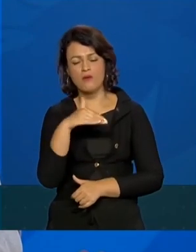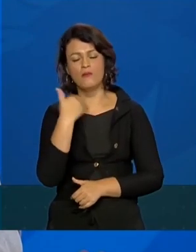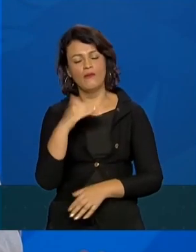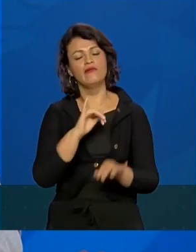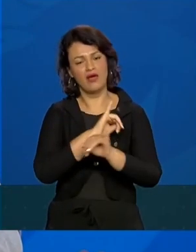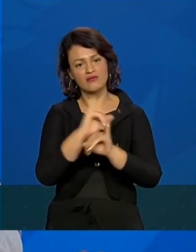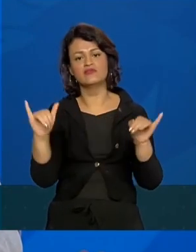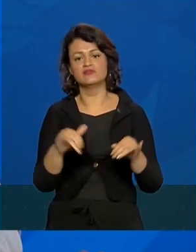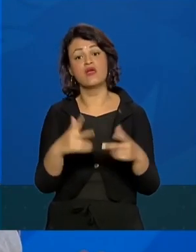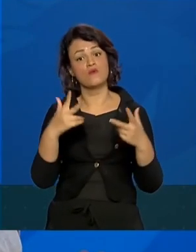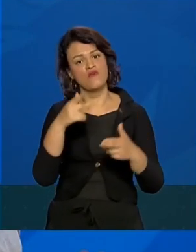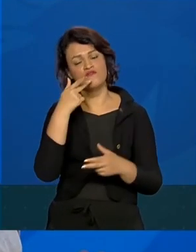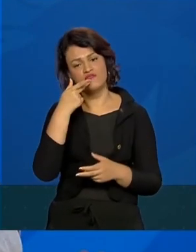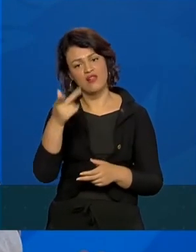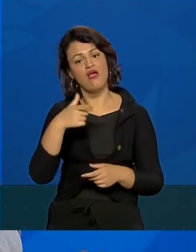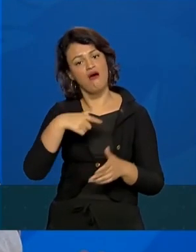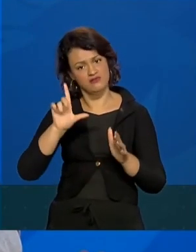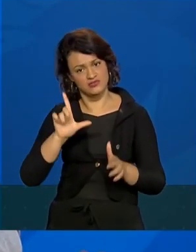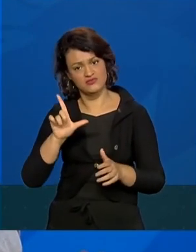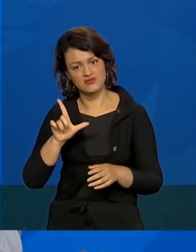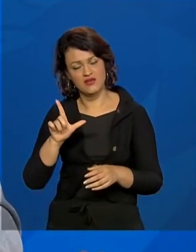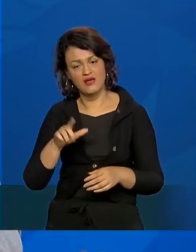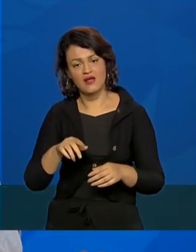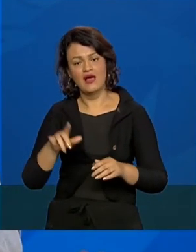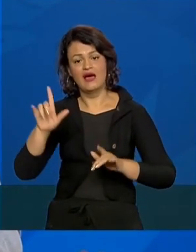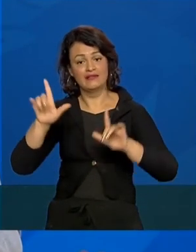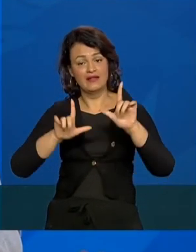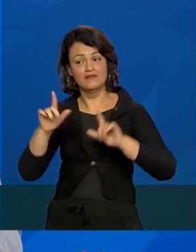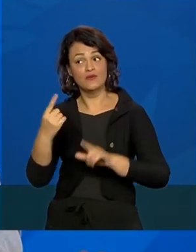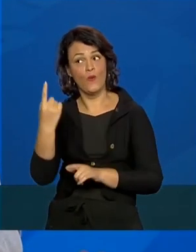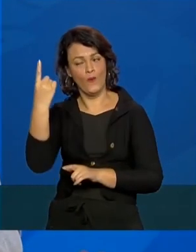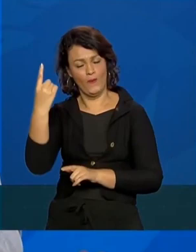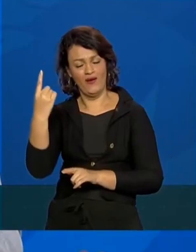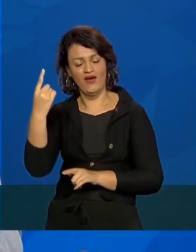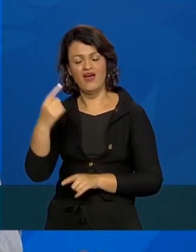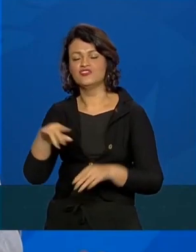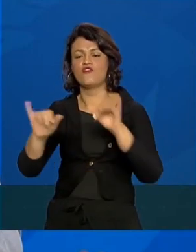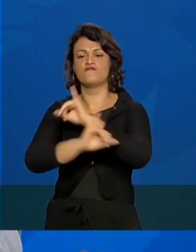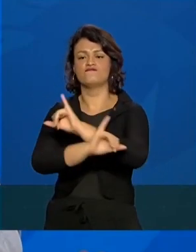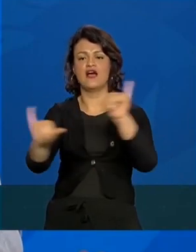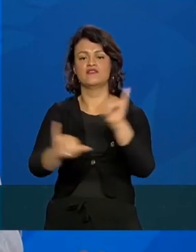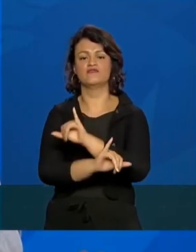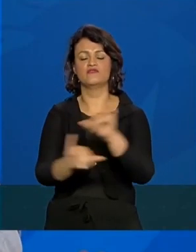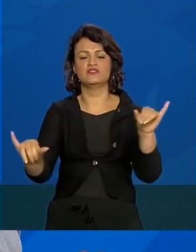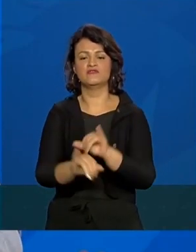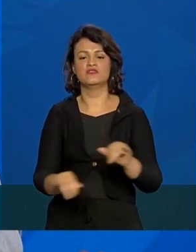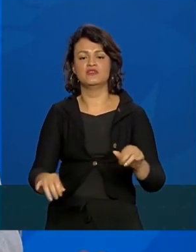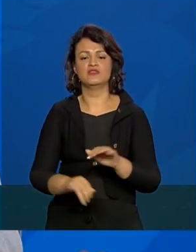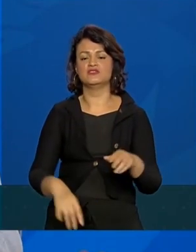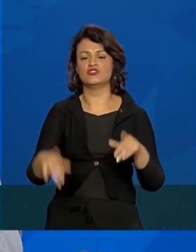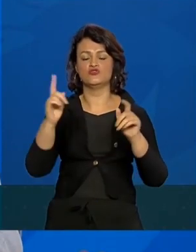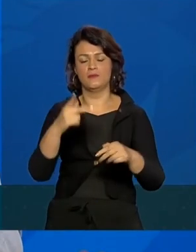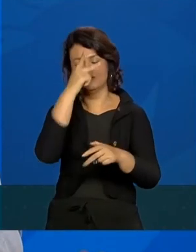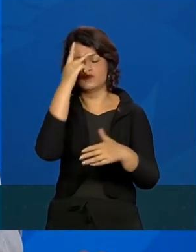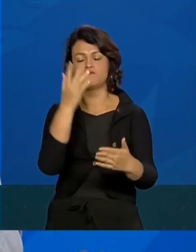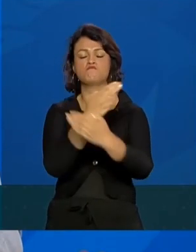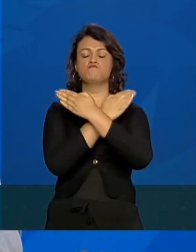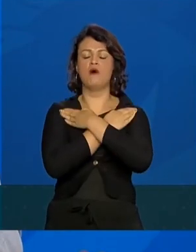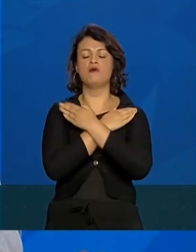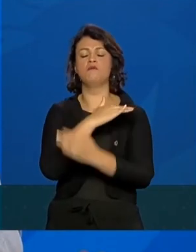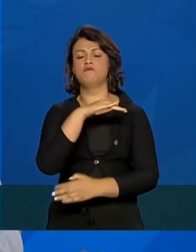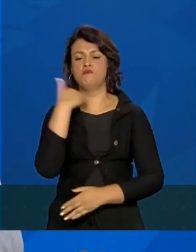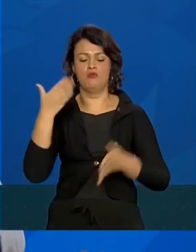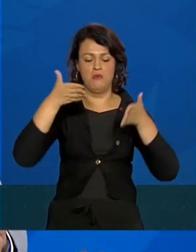Como eu disse da outra vez, a imprensa, particularmente dessa emissora, ela divulga muita imagem de caixão, de